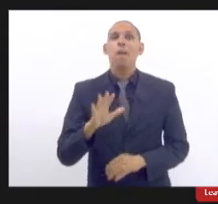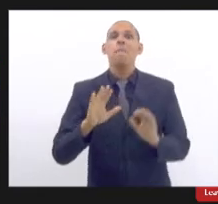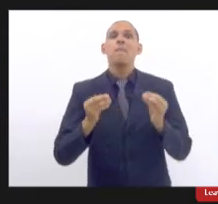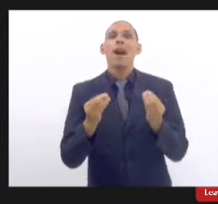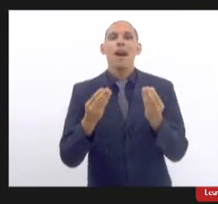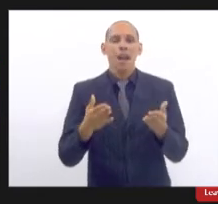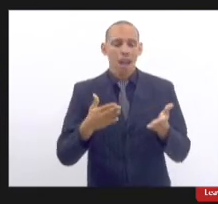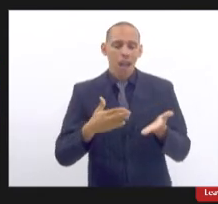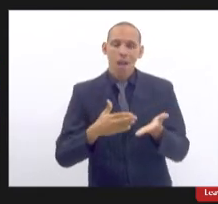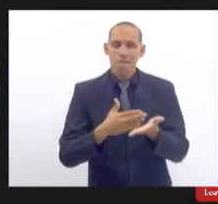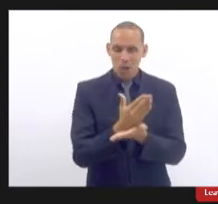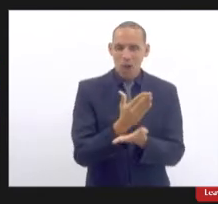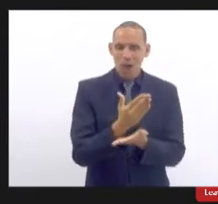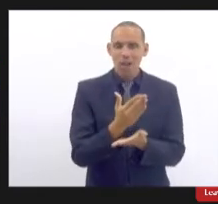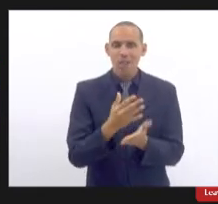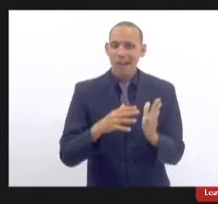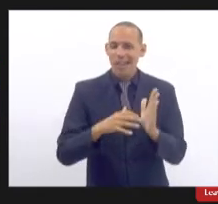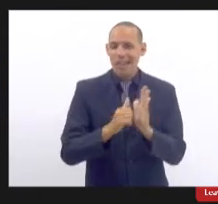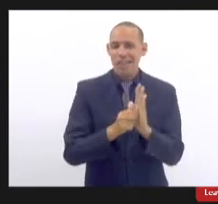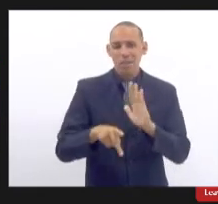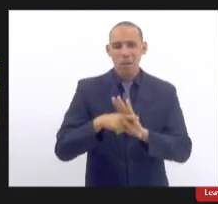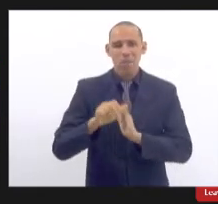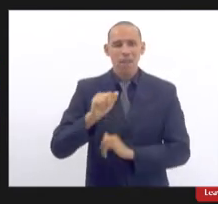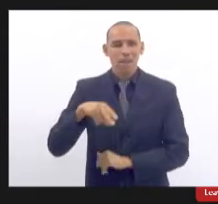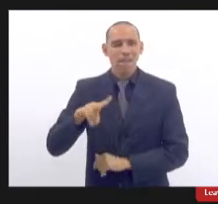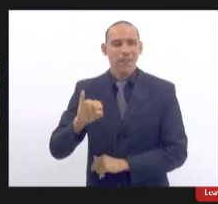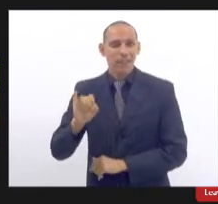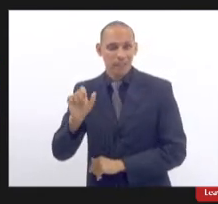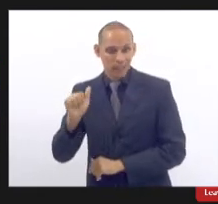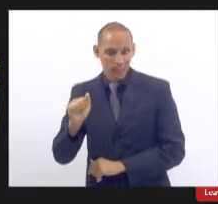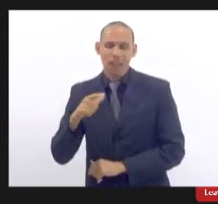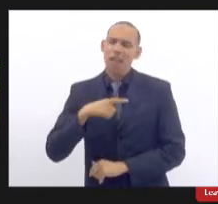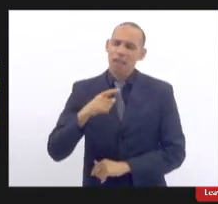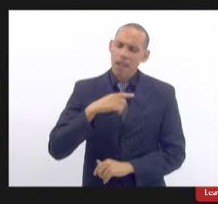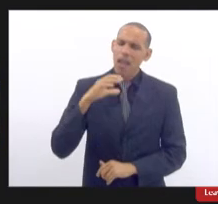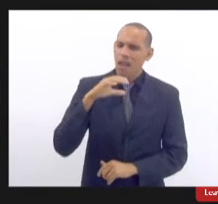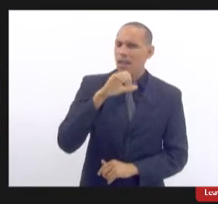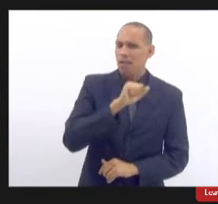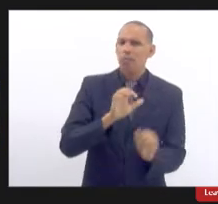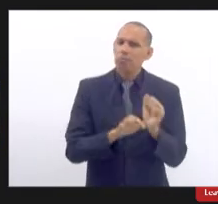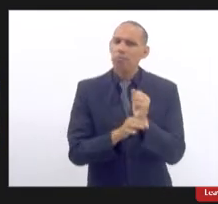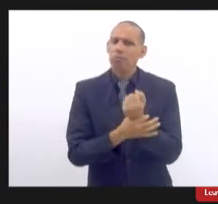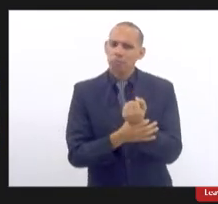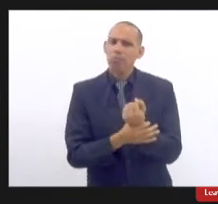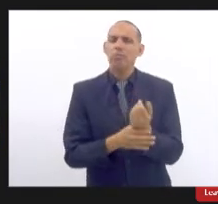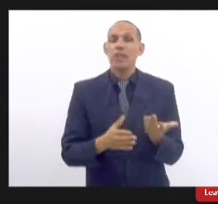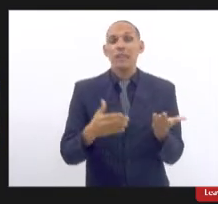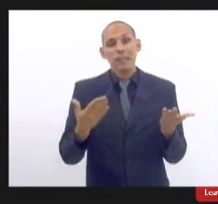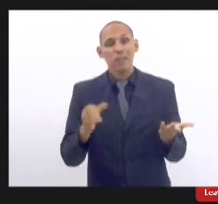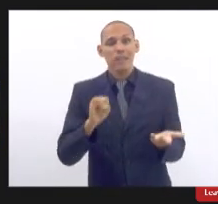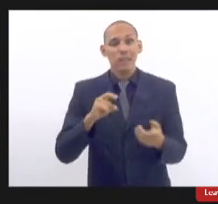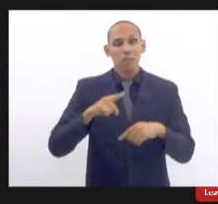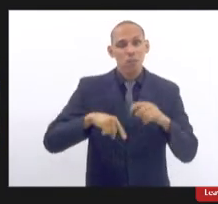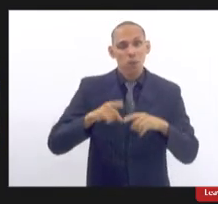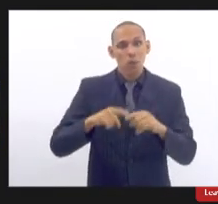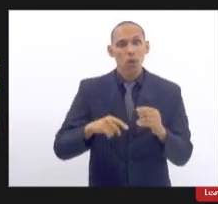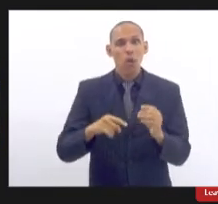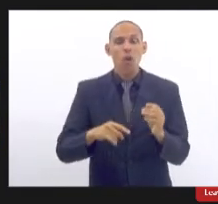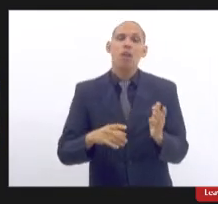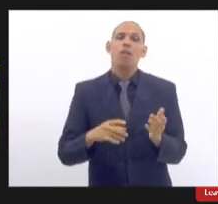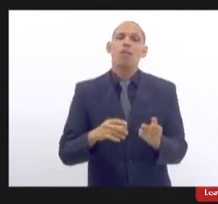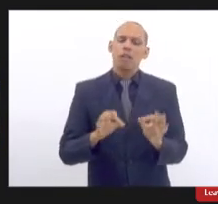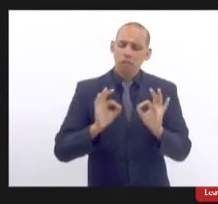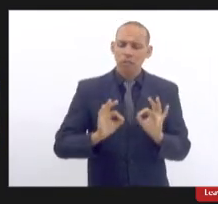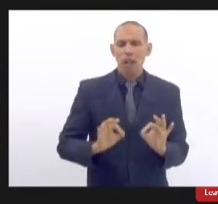registro emitido pela Anvisa são avaliados critérios de segurança e eficácia assim quando o produto se encontra regular na Anvisa